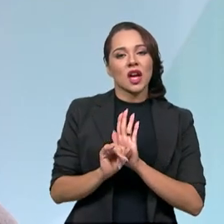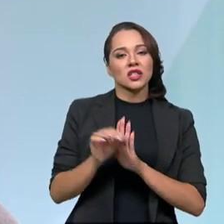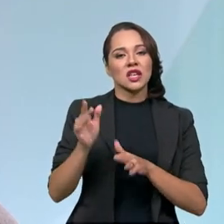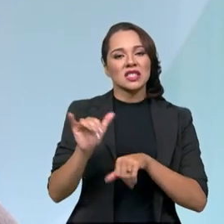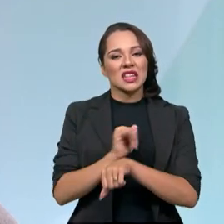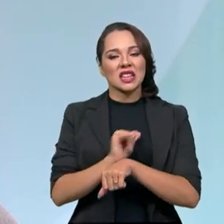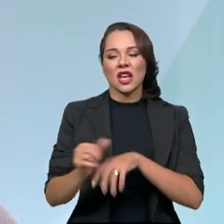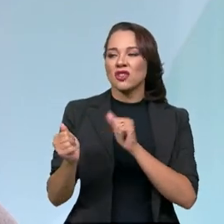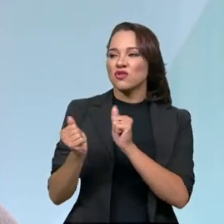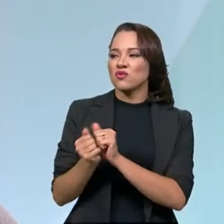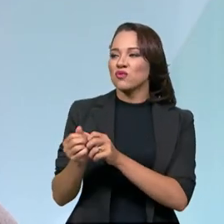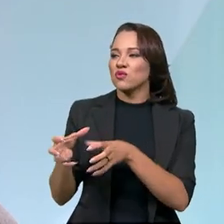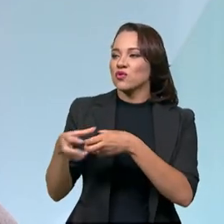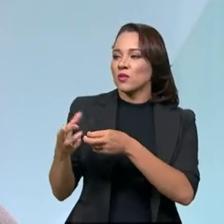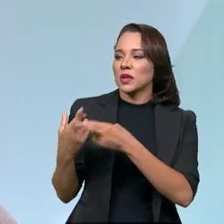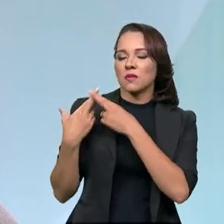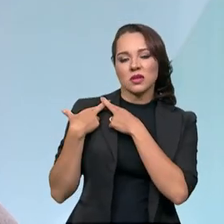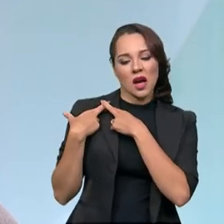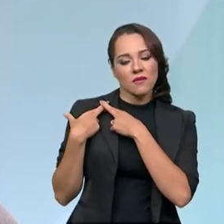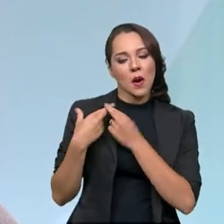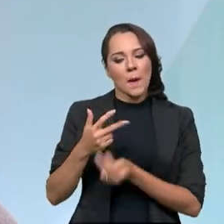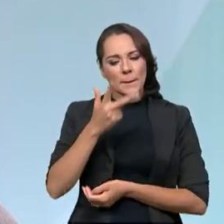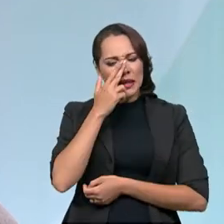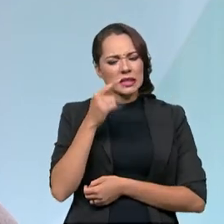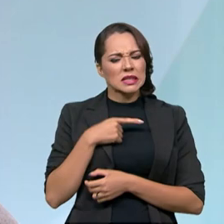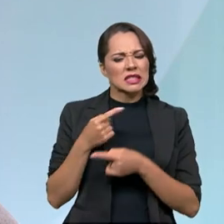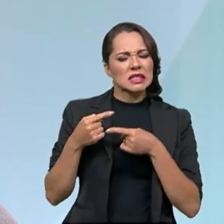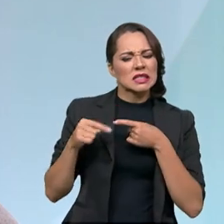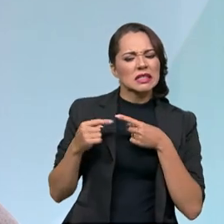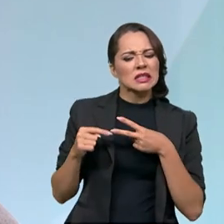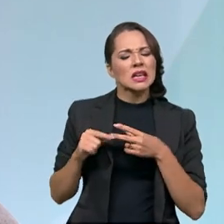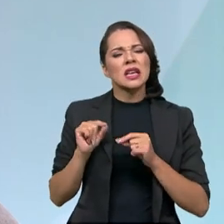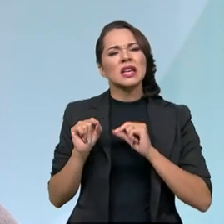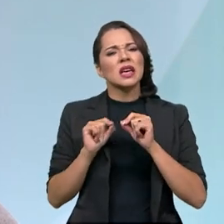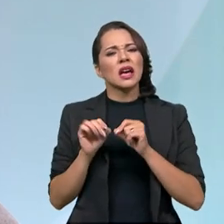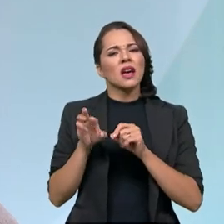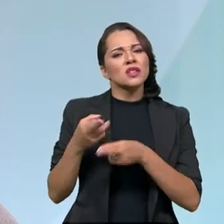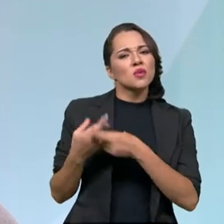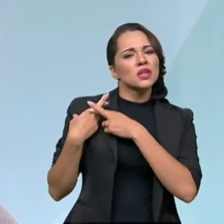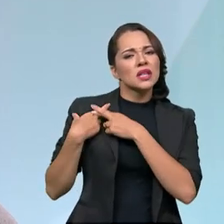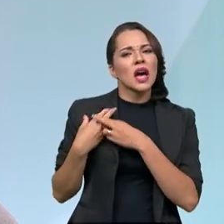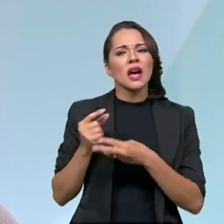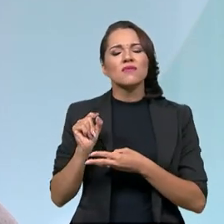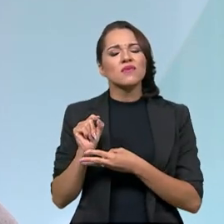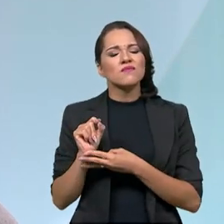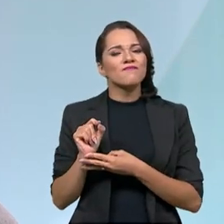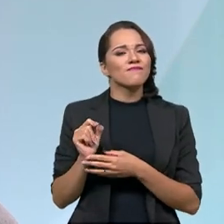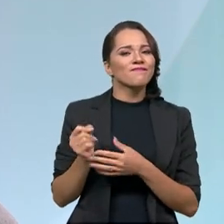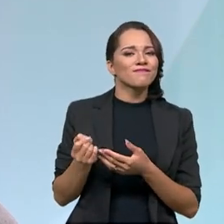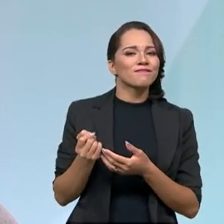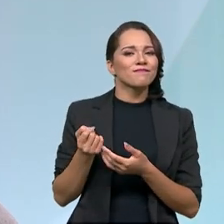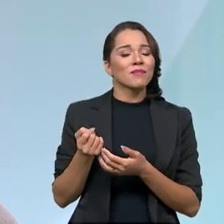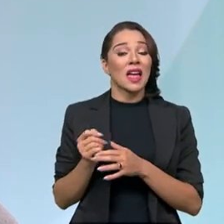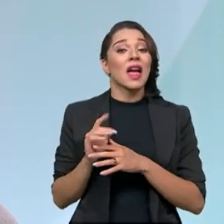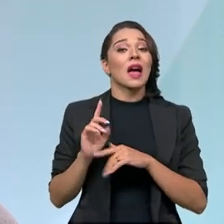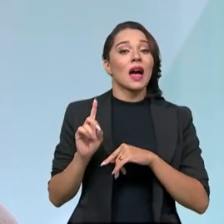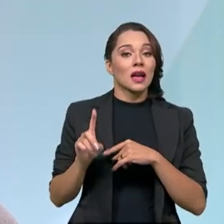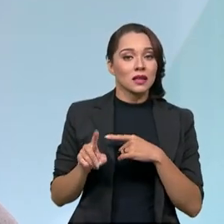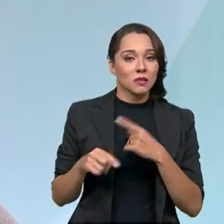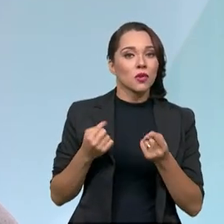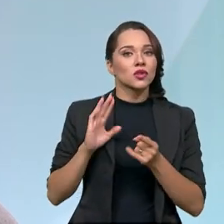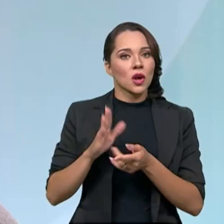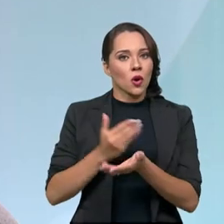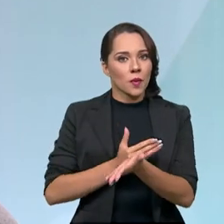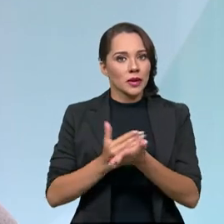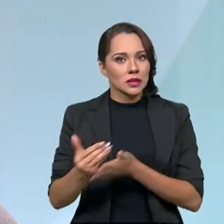com os órgãos responsáveis. Havia uma indefinição de atribuições, de responsabilidades. Então, dando